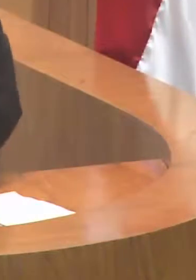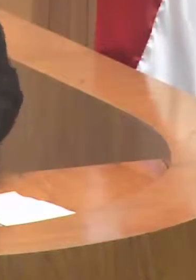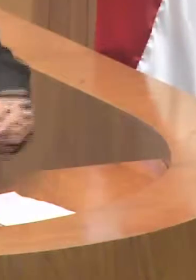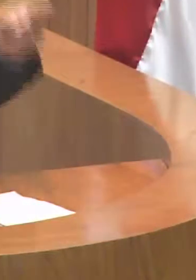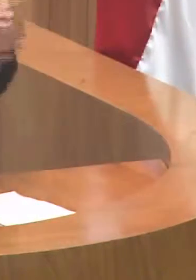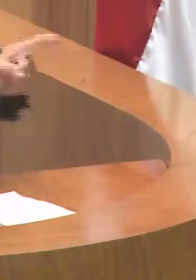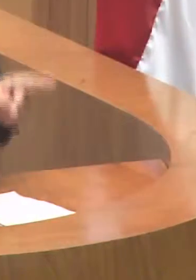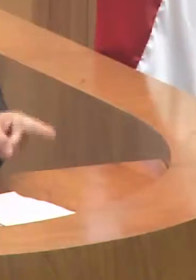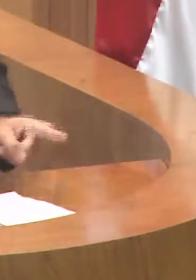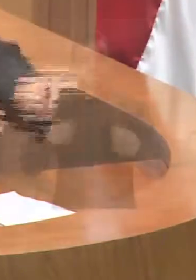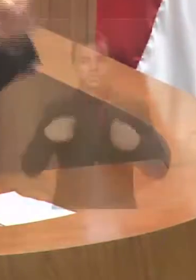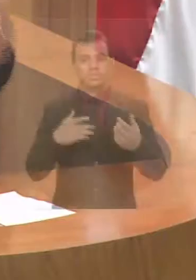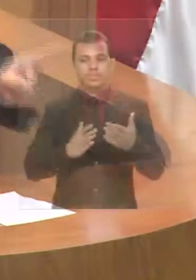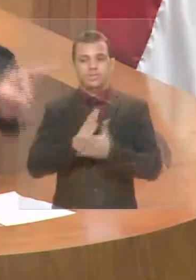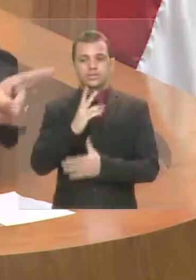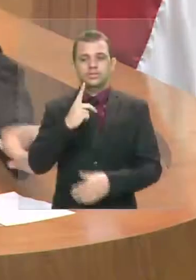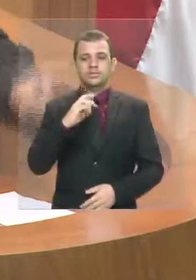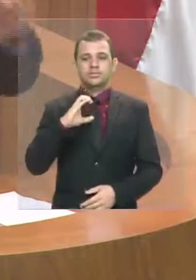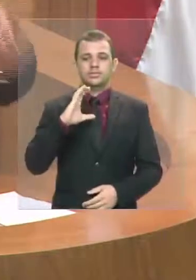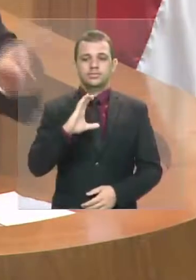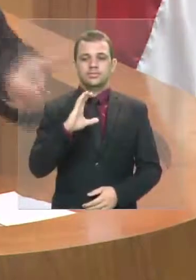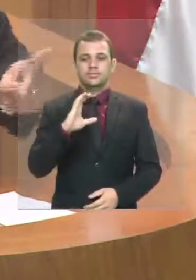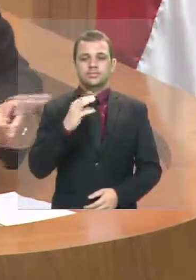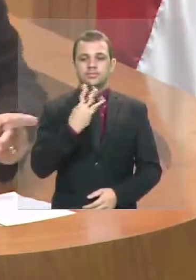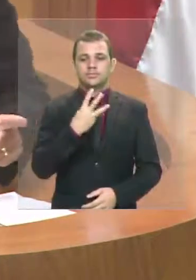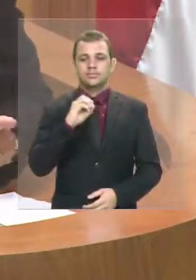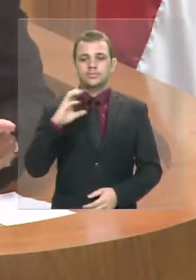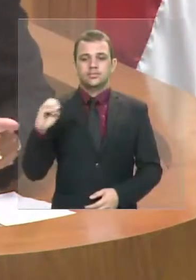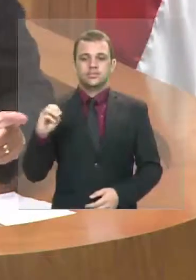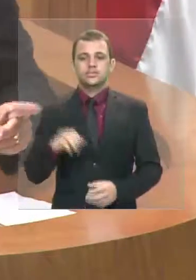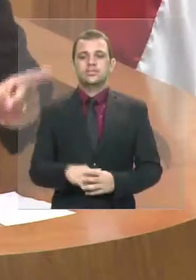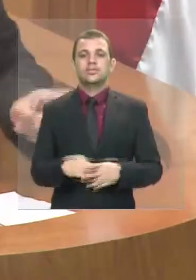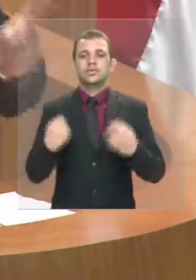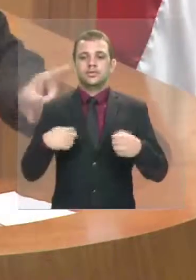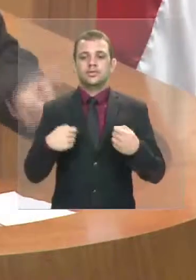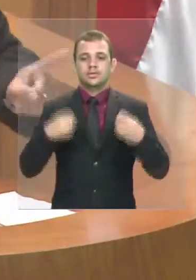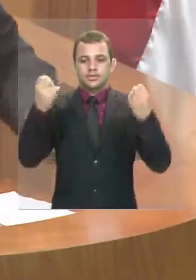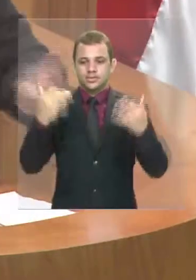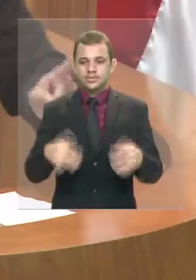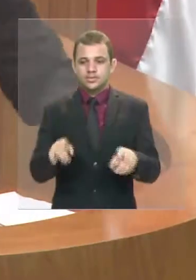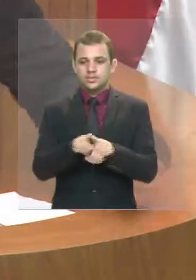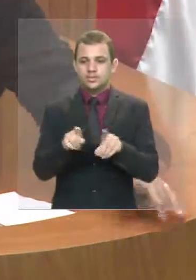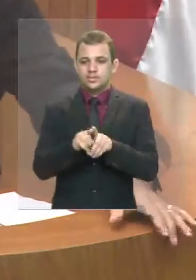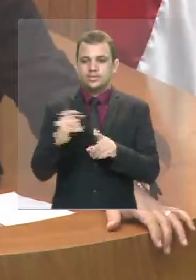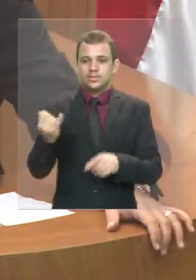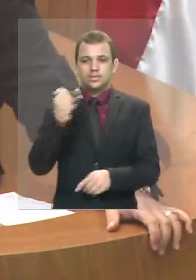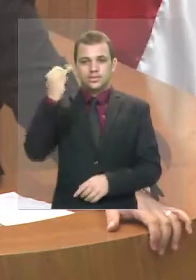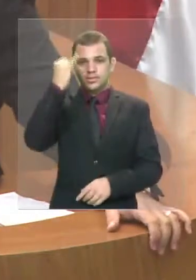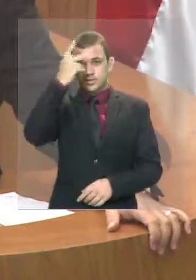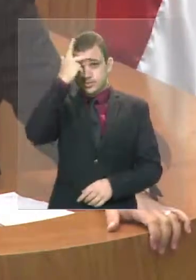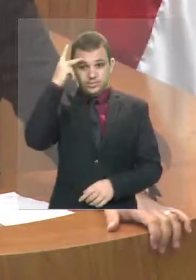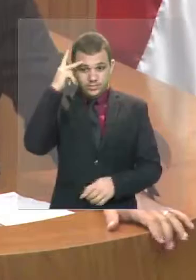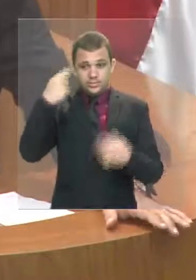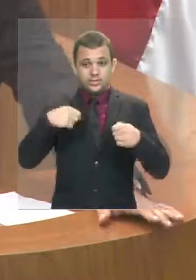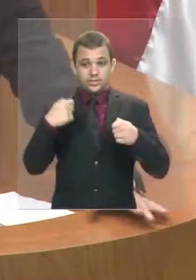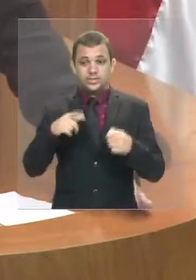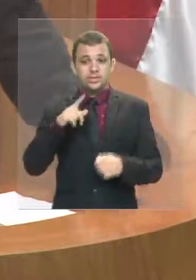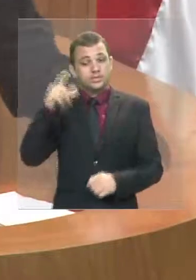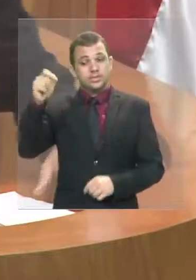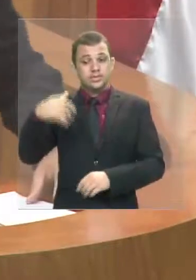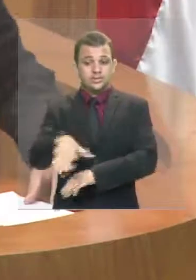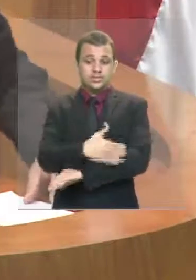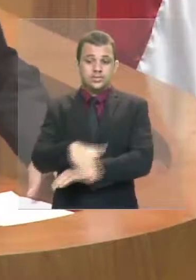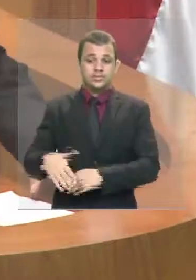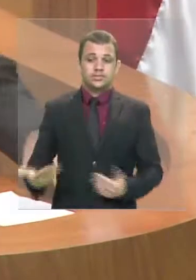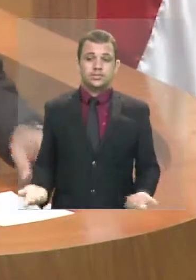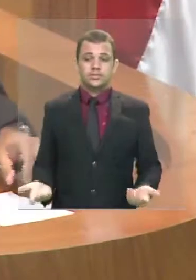Vamos ressaltar a coragem que esses parlamentares, que esses policiais estão tendo de ir para a rua. Deputado, tem direito